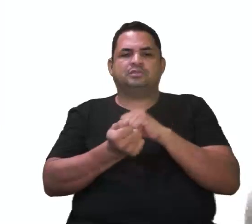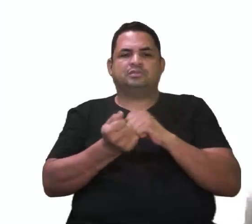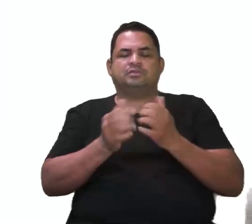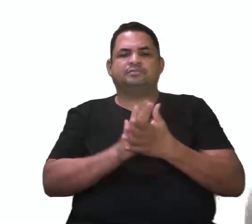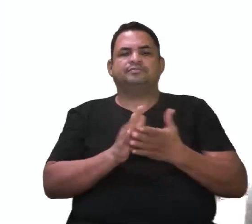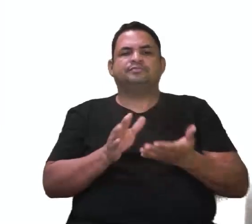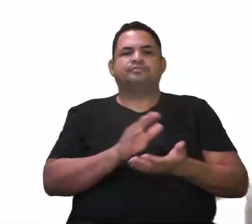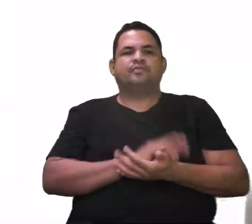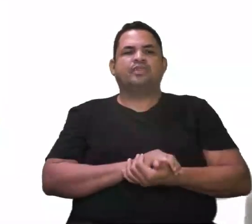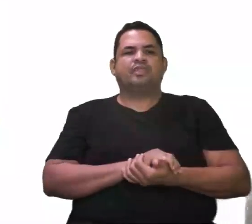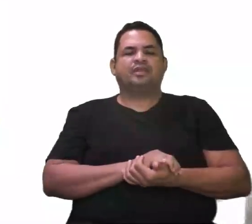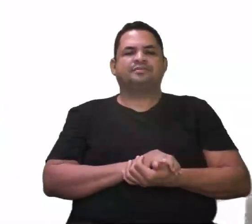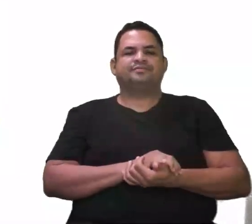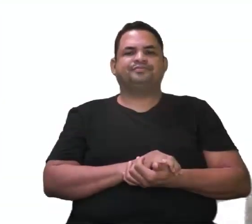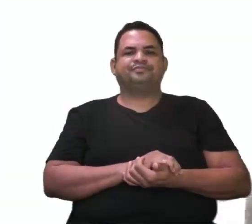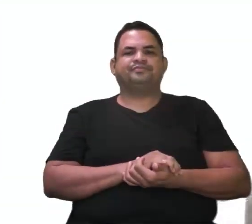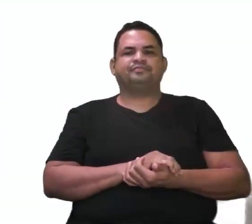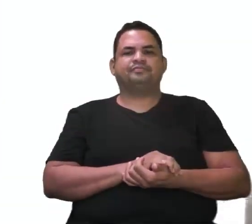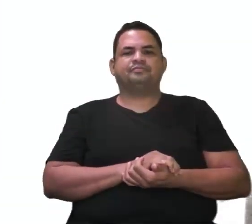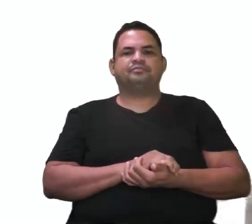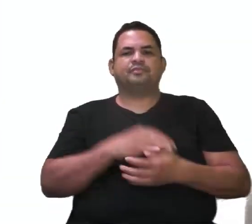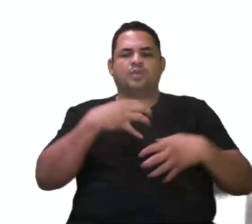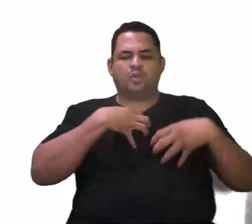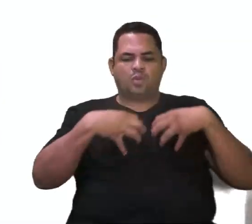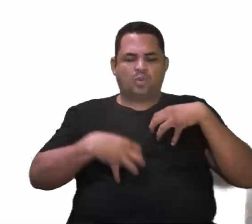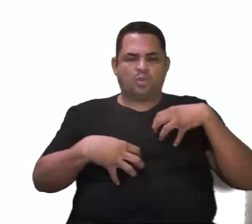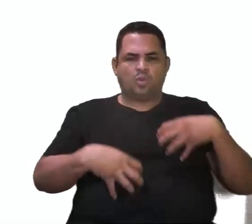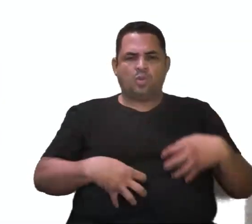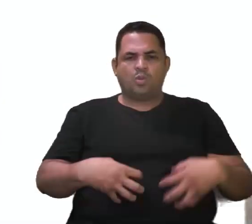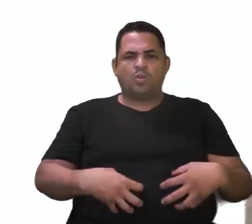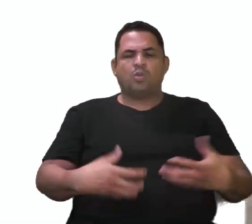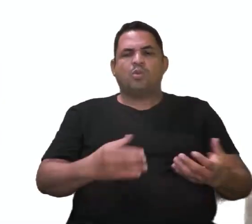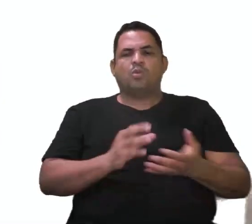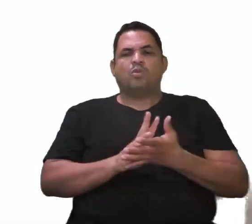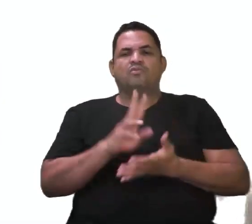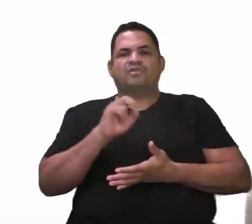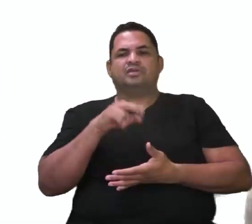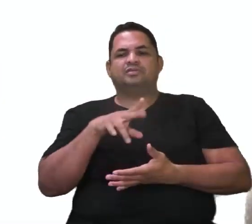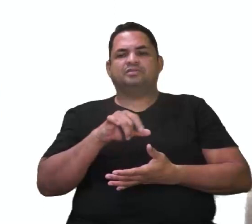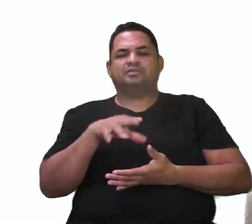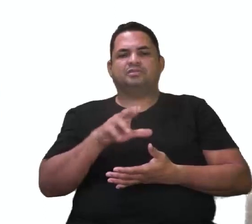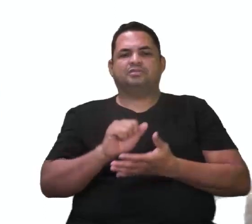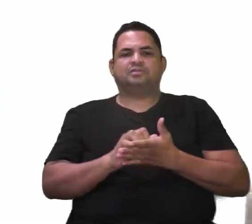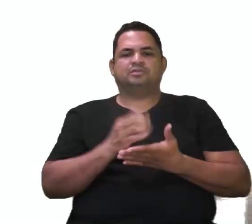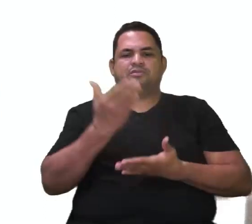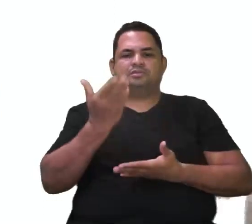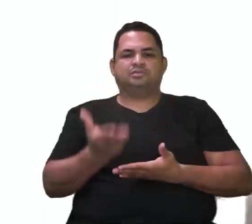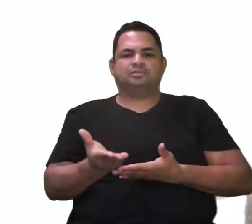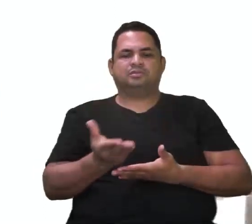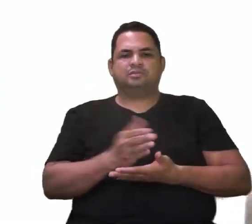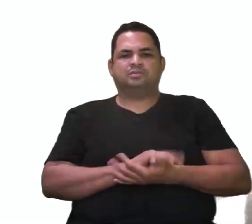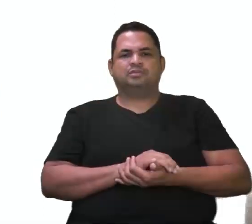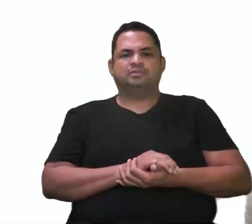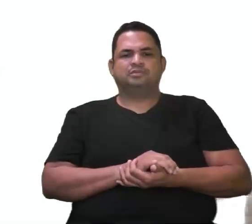o mesmo ambiente. Órgãos vestigiais, a gente está falando, então, aqui embaixo.